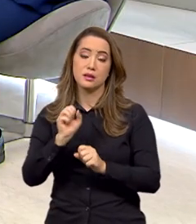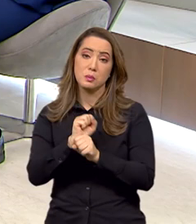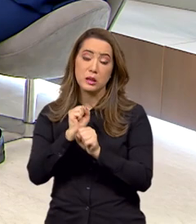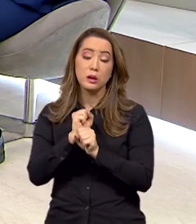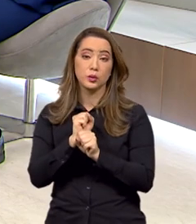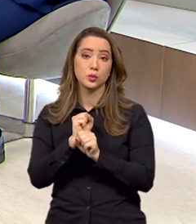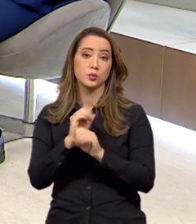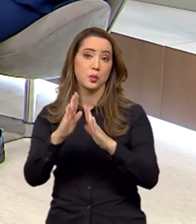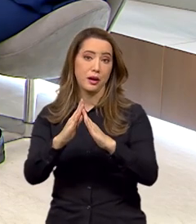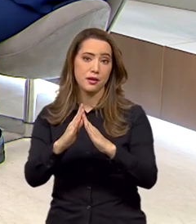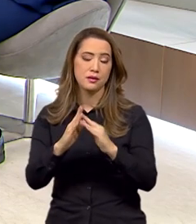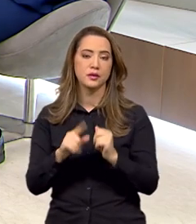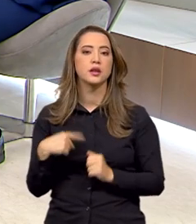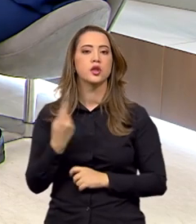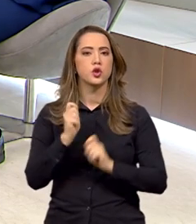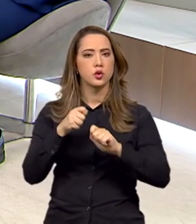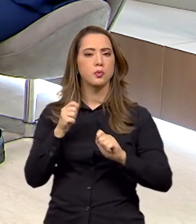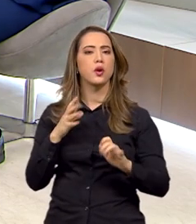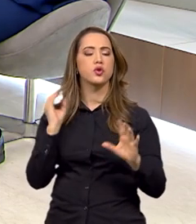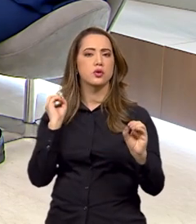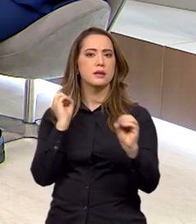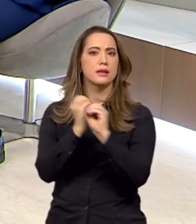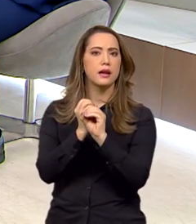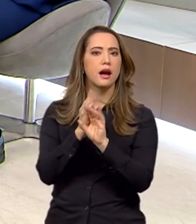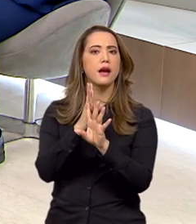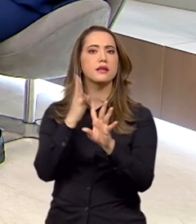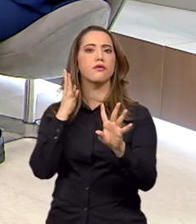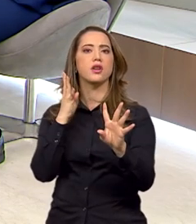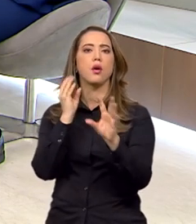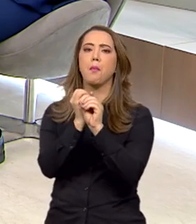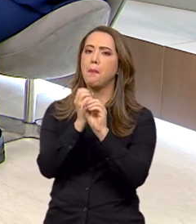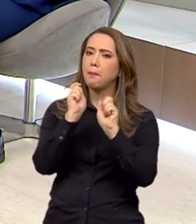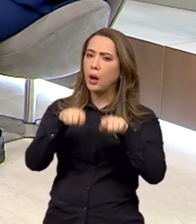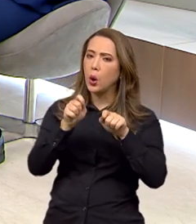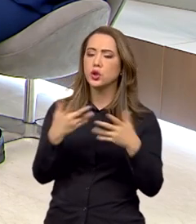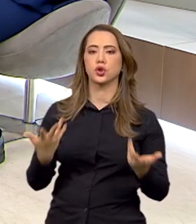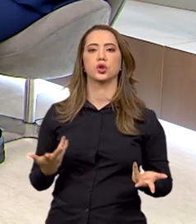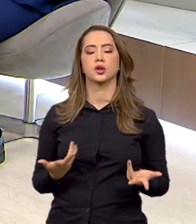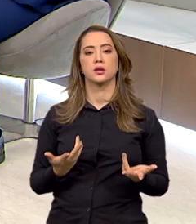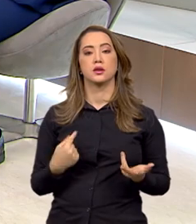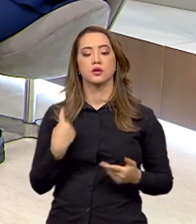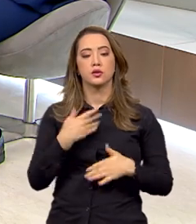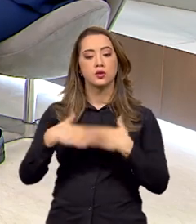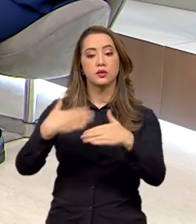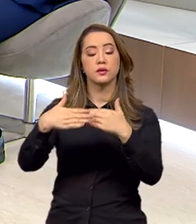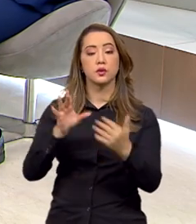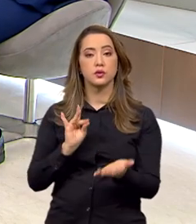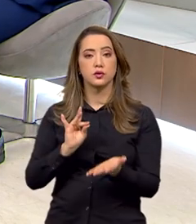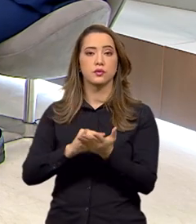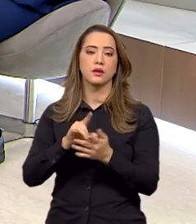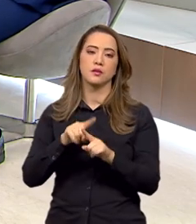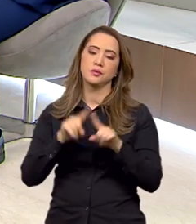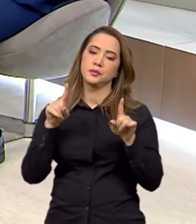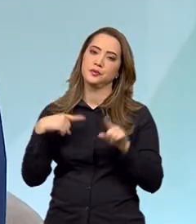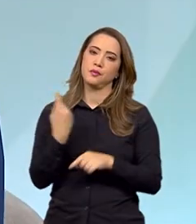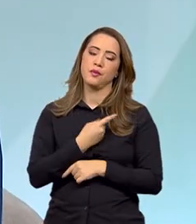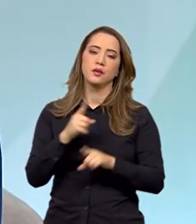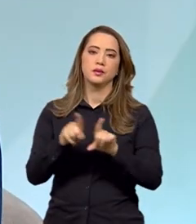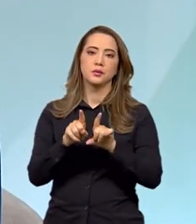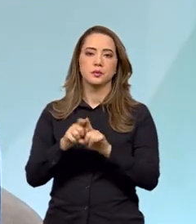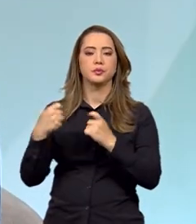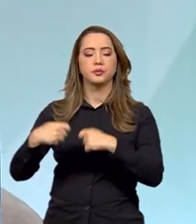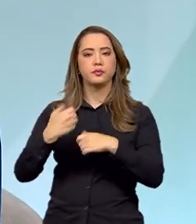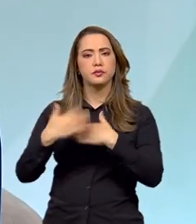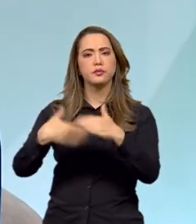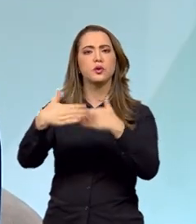sociedade. A gente pode zerar essa fila da adoção, né? De crianças esperando para serem adotadas. Então, avançamos muito, mas também temos muito ainda